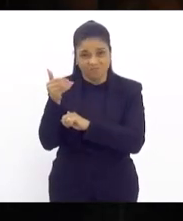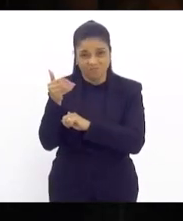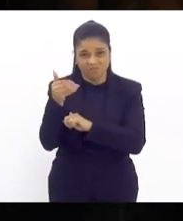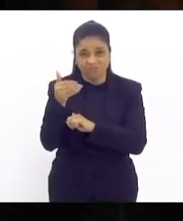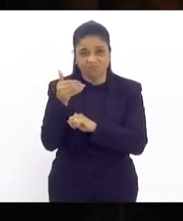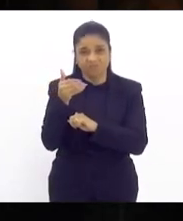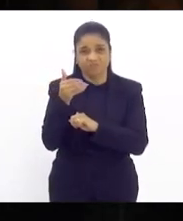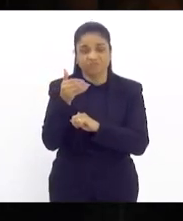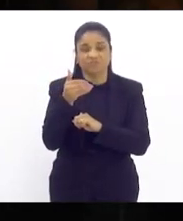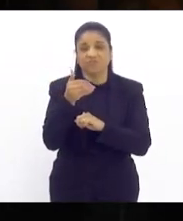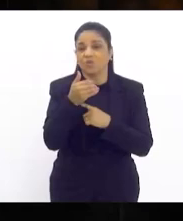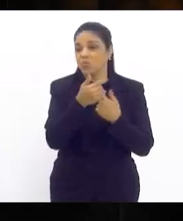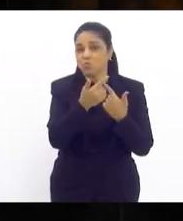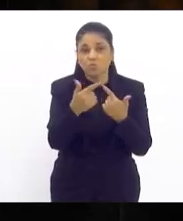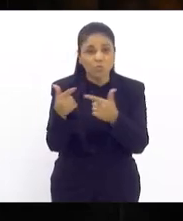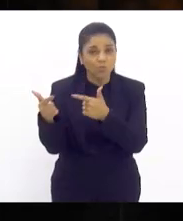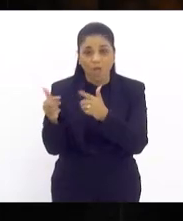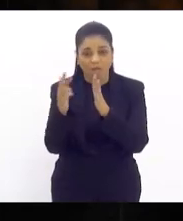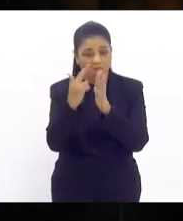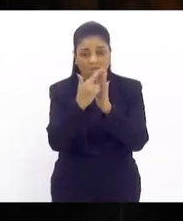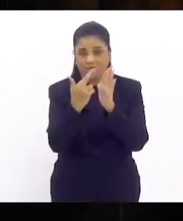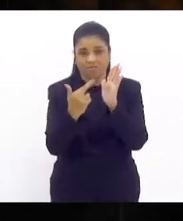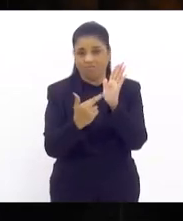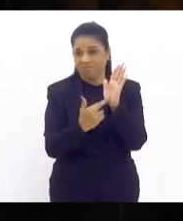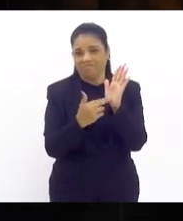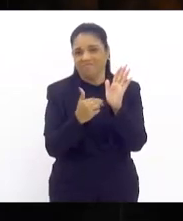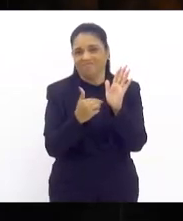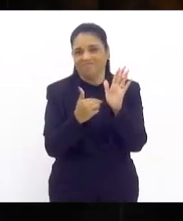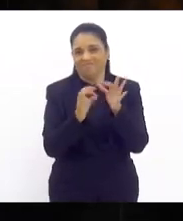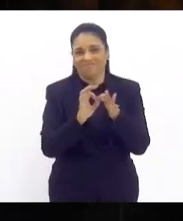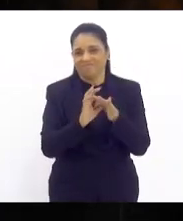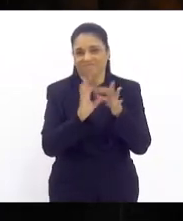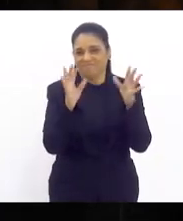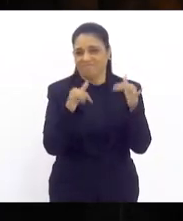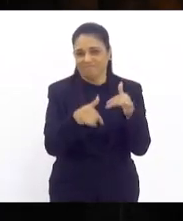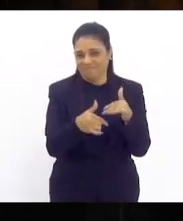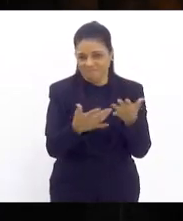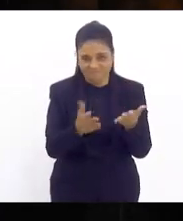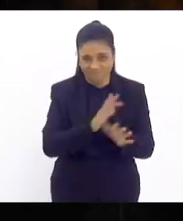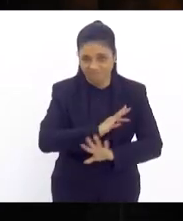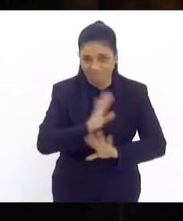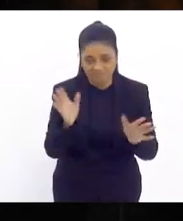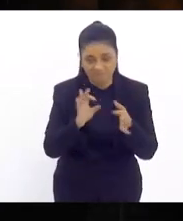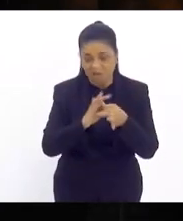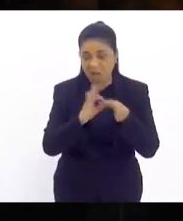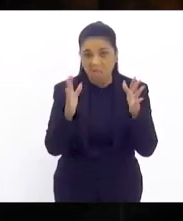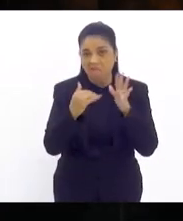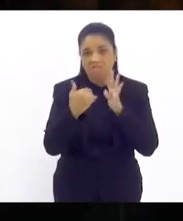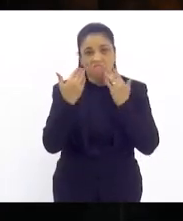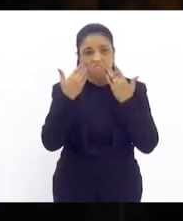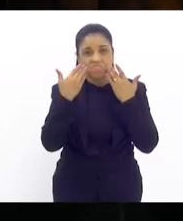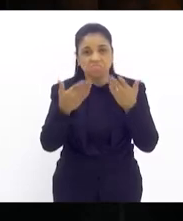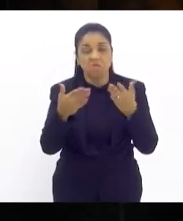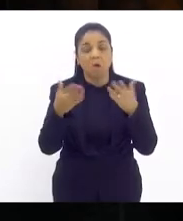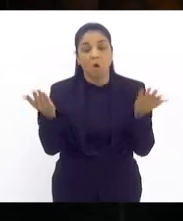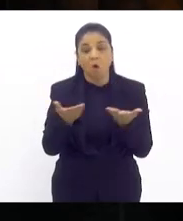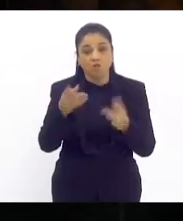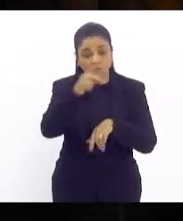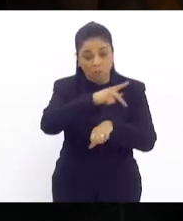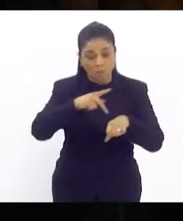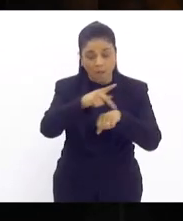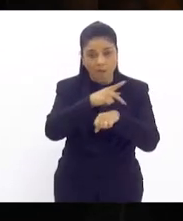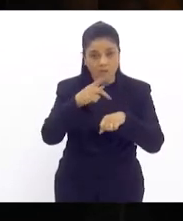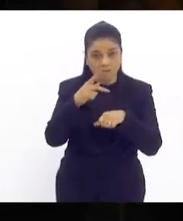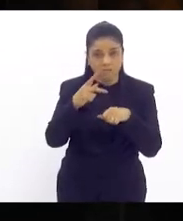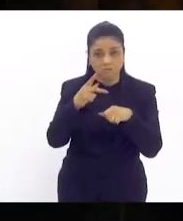têm qualquer restrição com relação ao que foi apresentado hoje em países da Europa mas